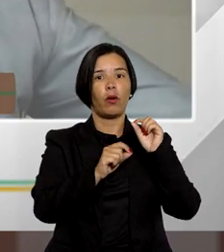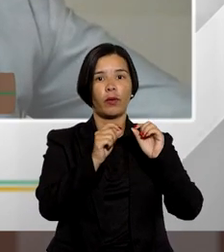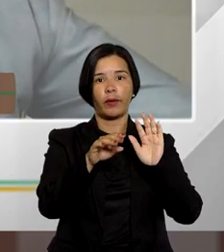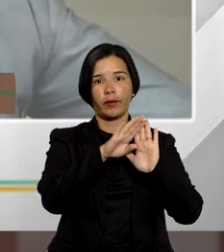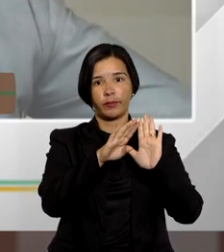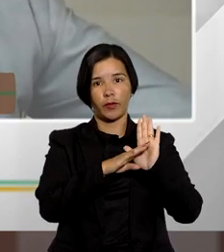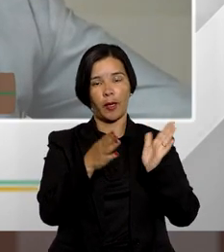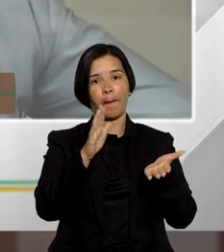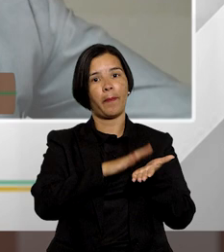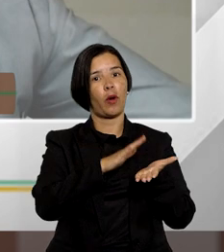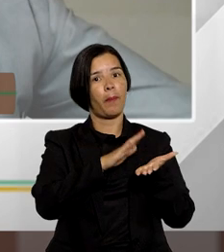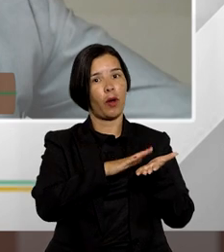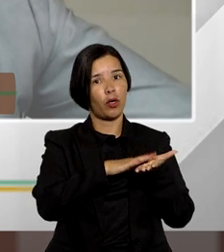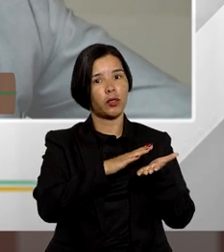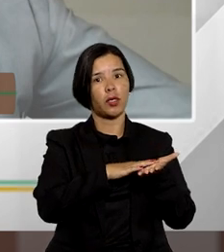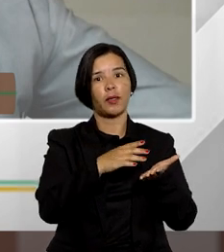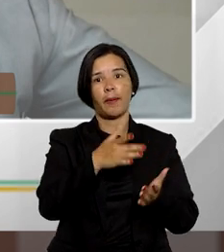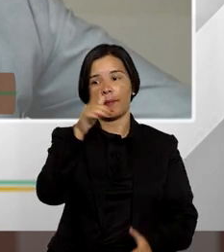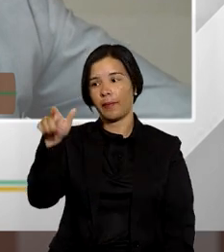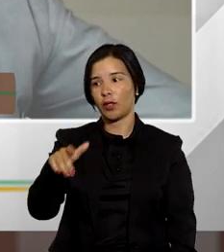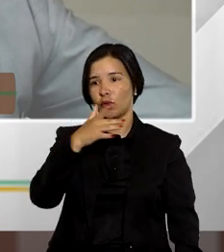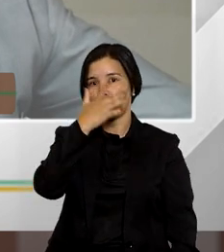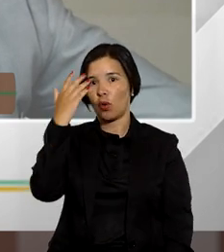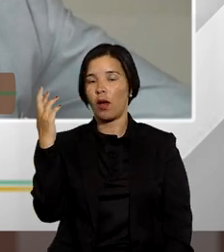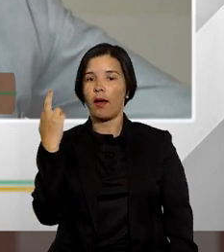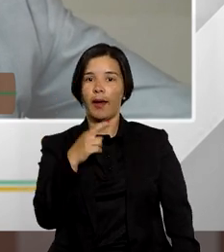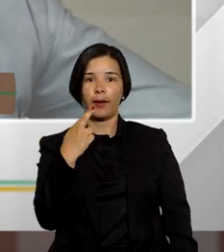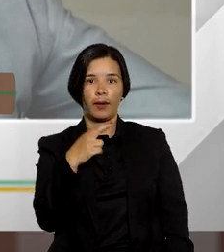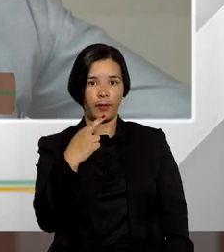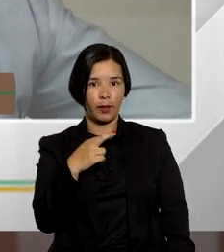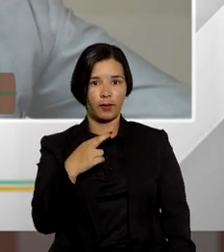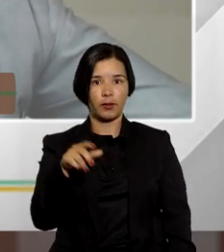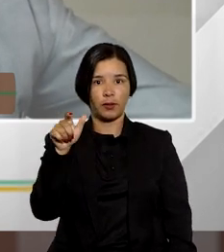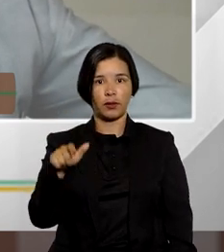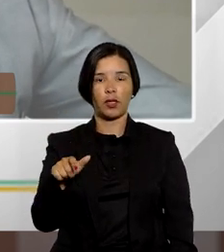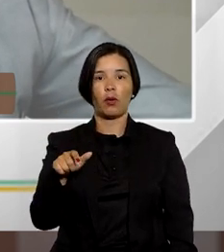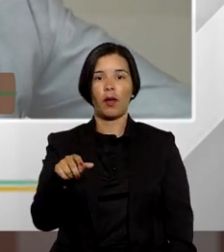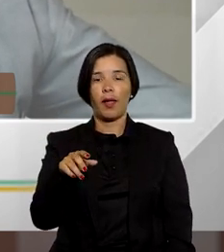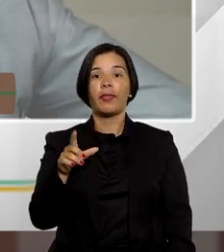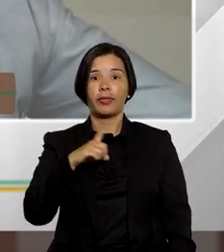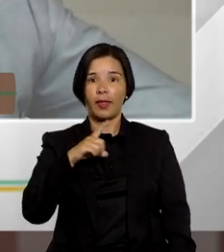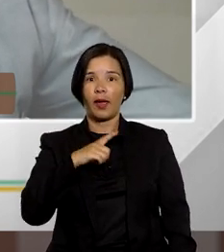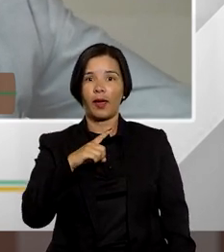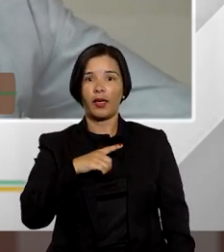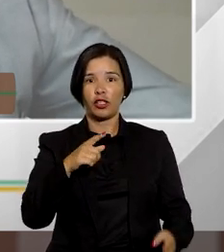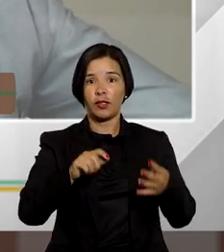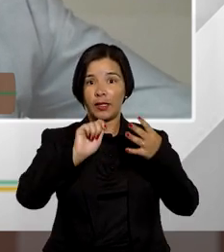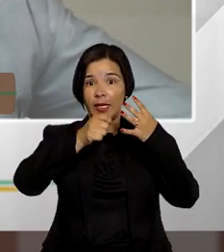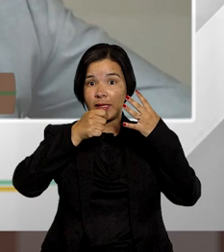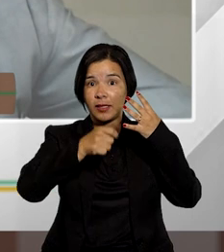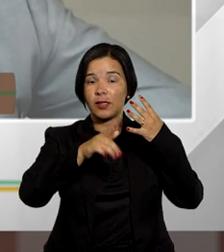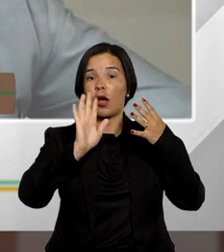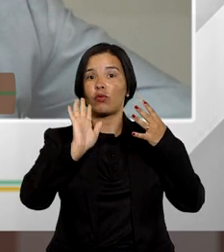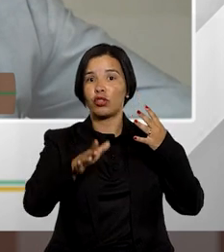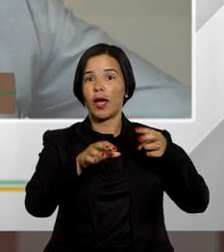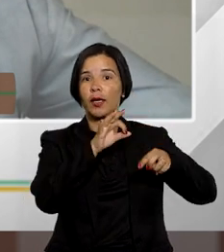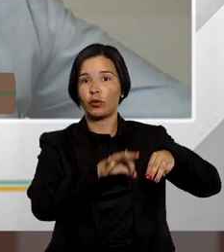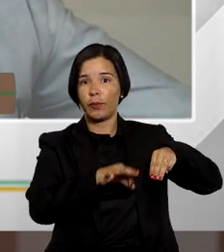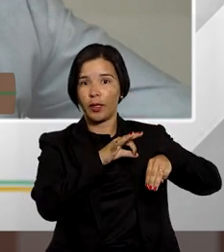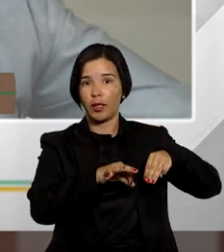a medida proposta pela autora da reclamação inclusive é precedente recente do ministro Humberto Martins que é a reclamação 39